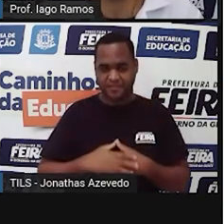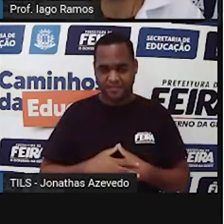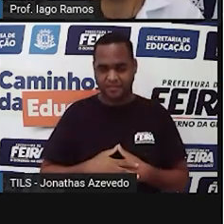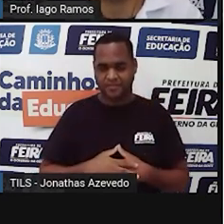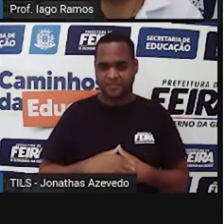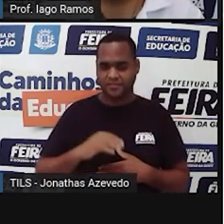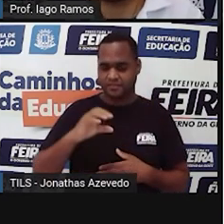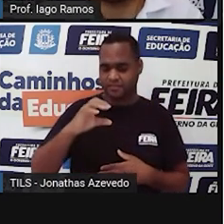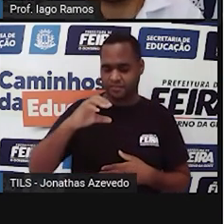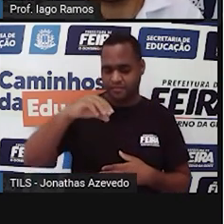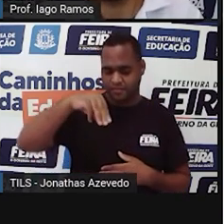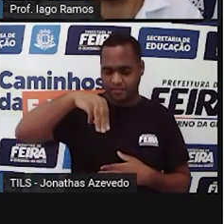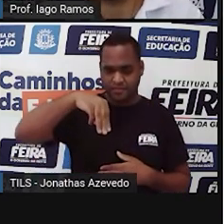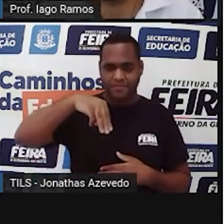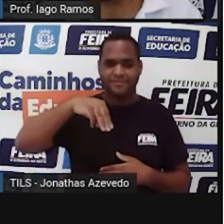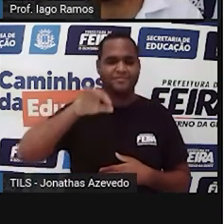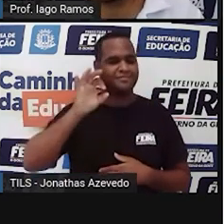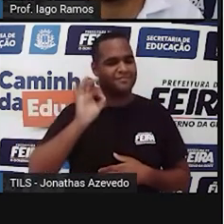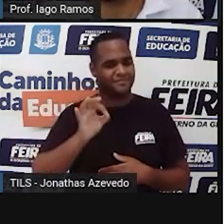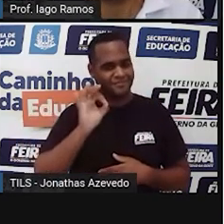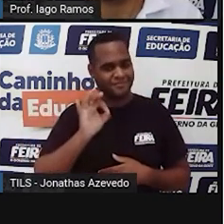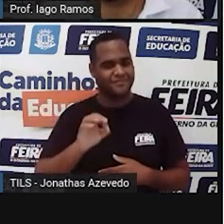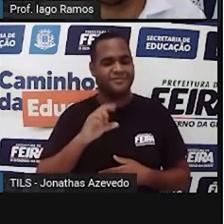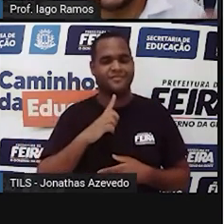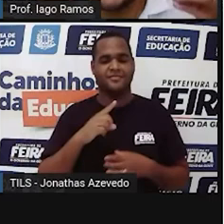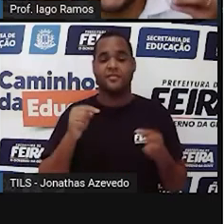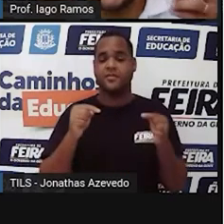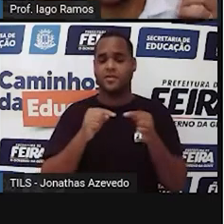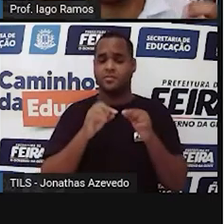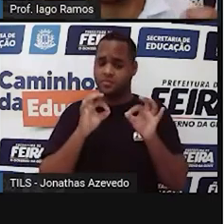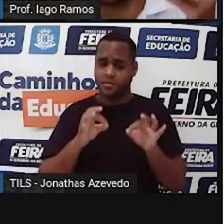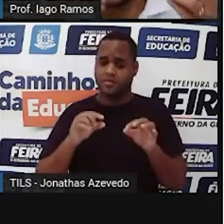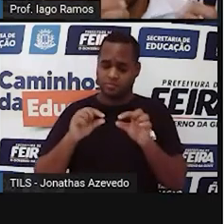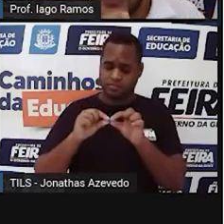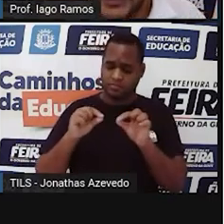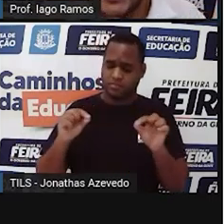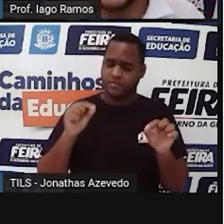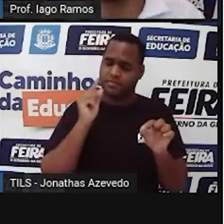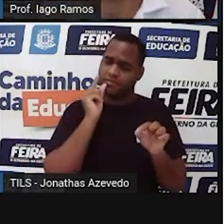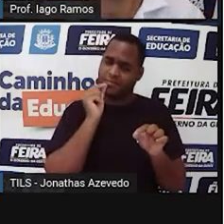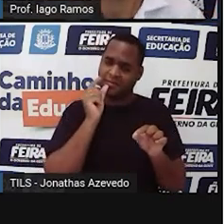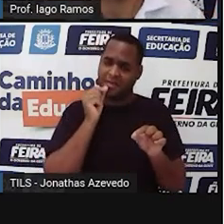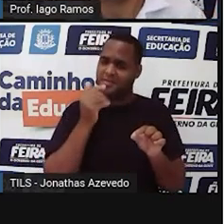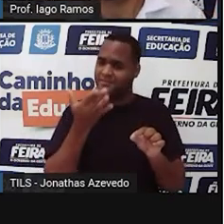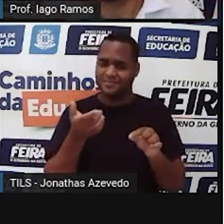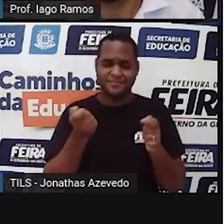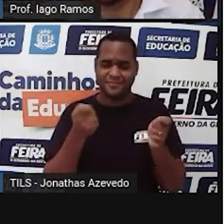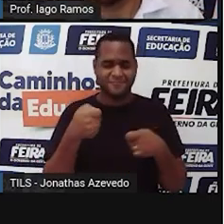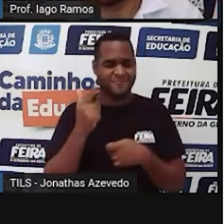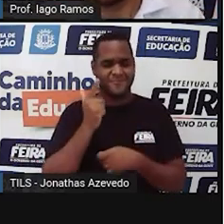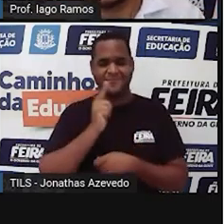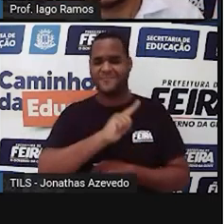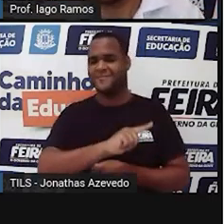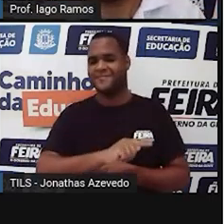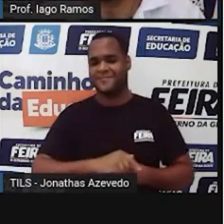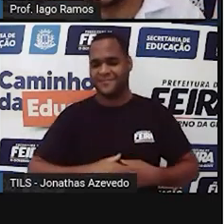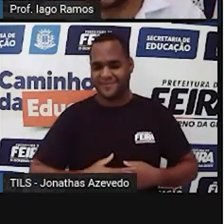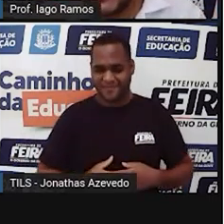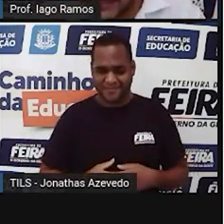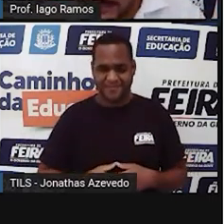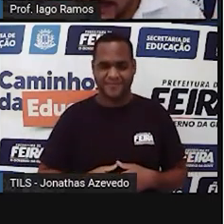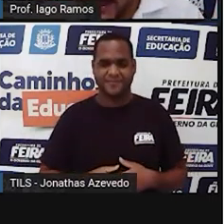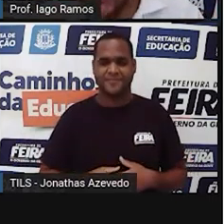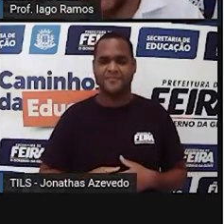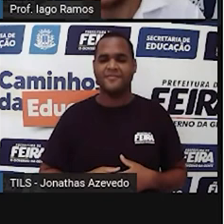que é o centímetro, professor. O centímetro é a forma mais adequada, mais corretinha, né? Para a gente conseguir medir o